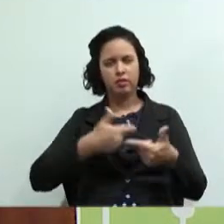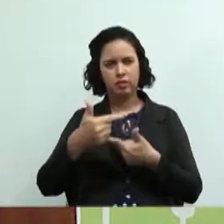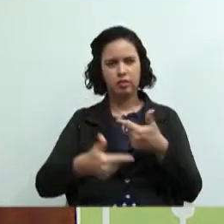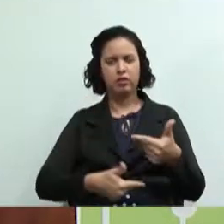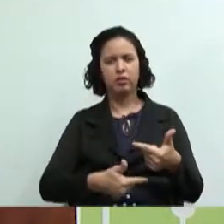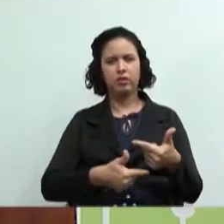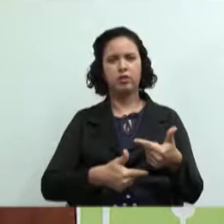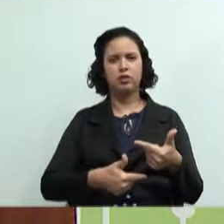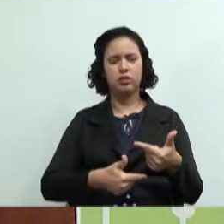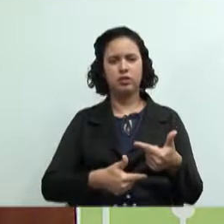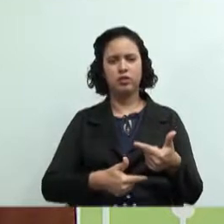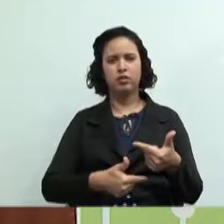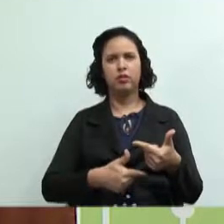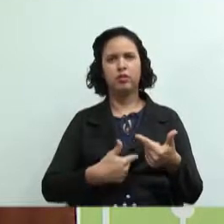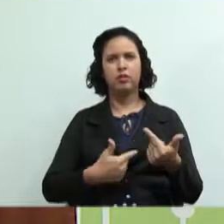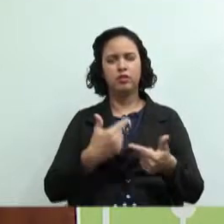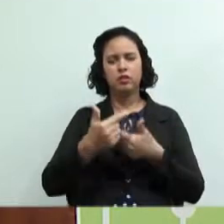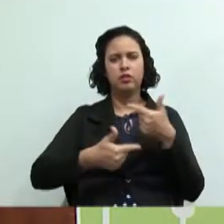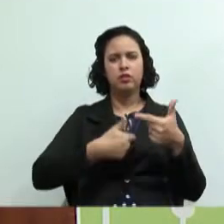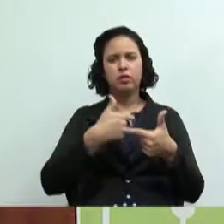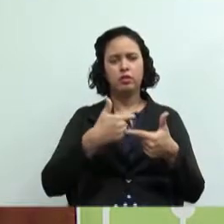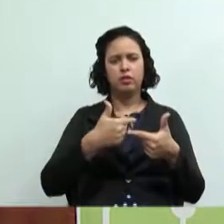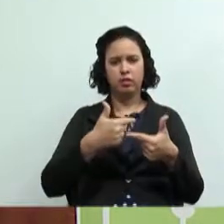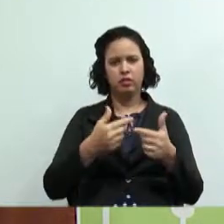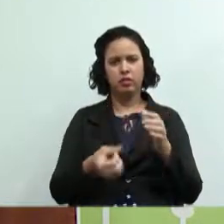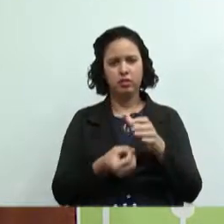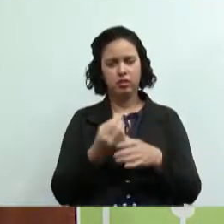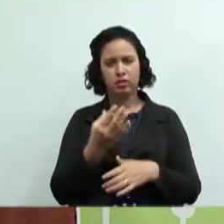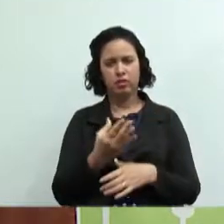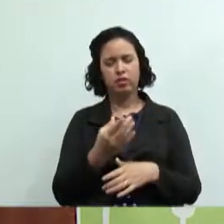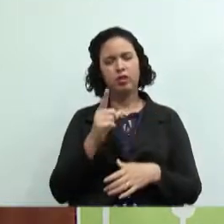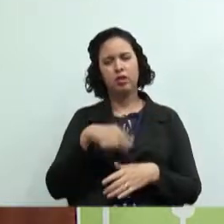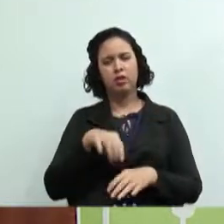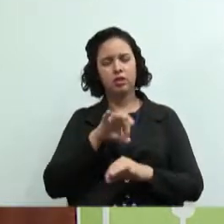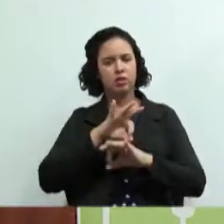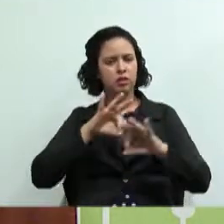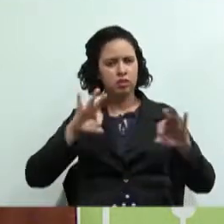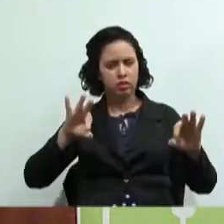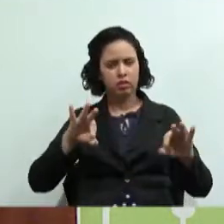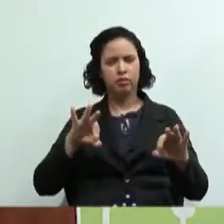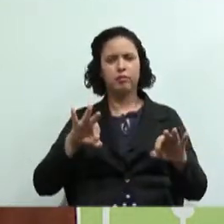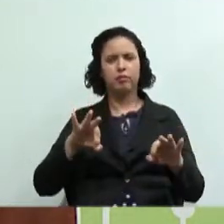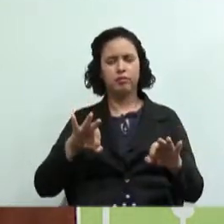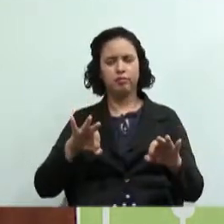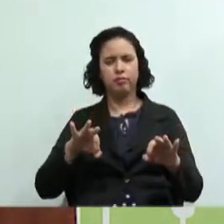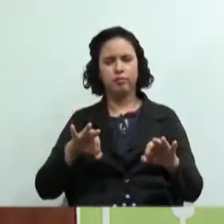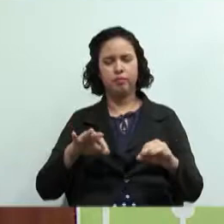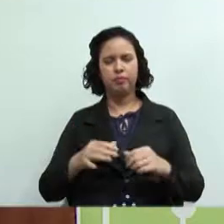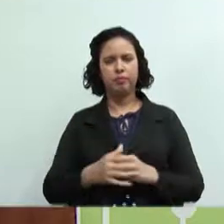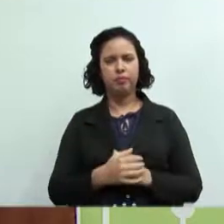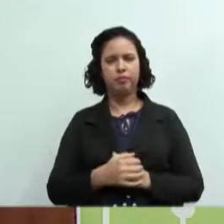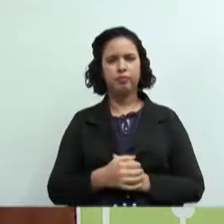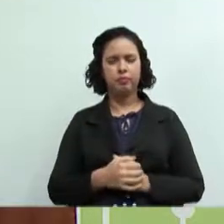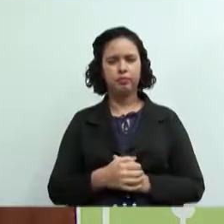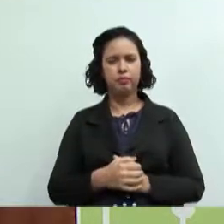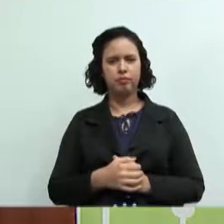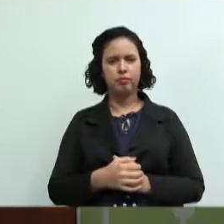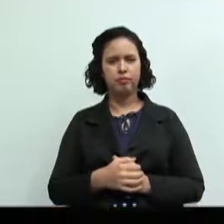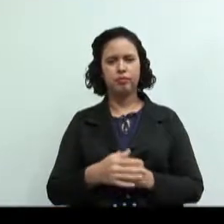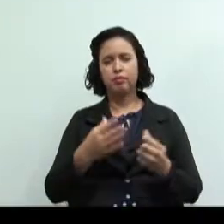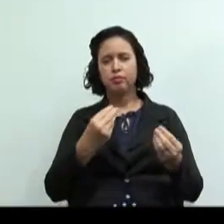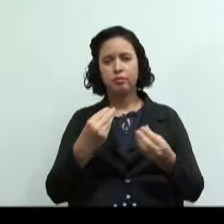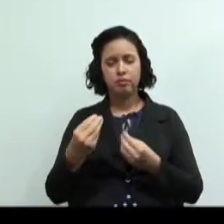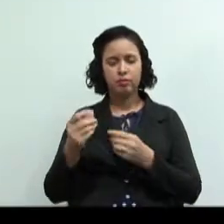as cooperativas de trabalho tem sido uma excelente alternativa em muitos